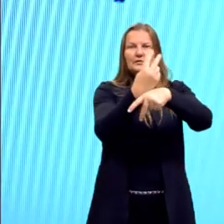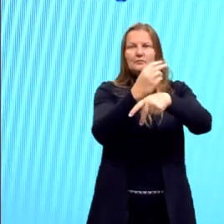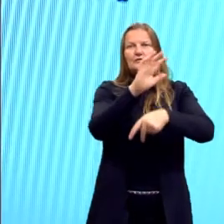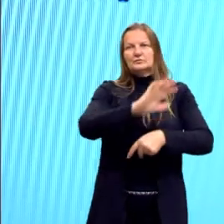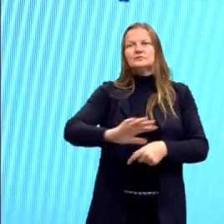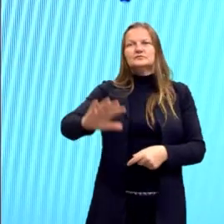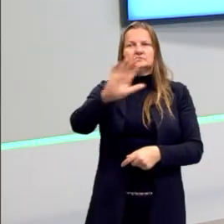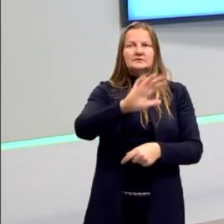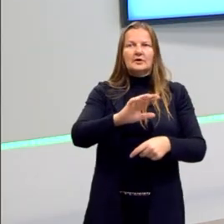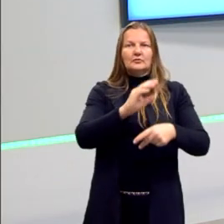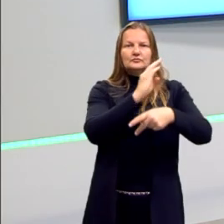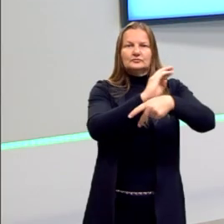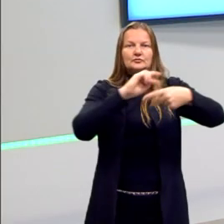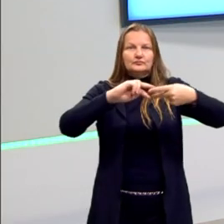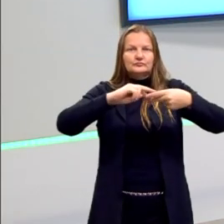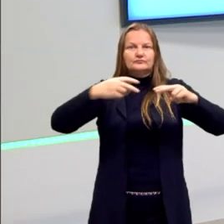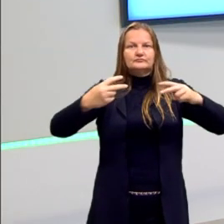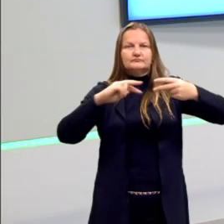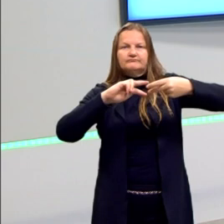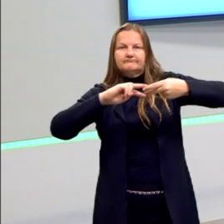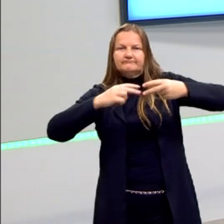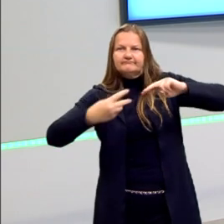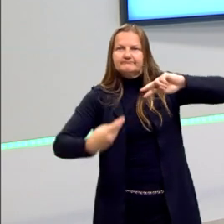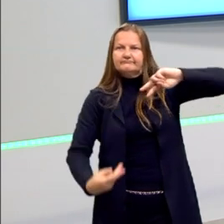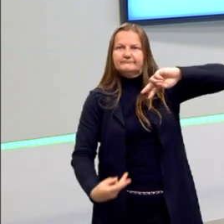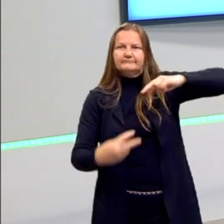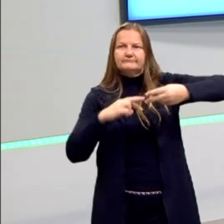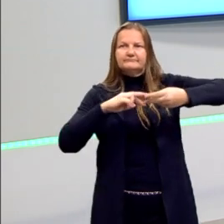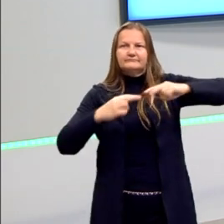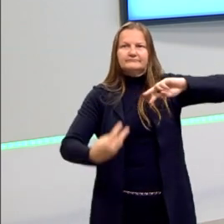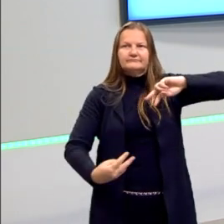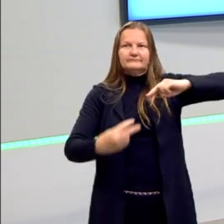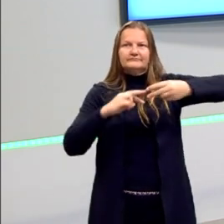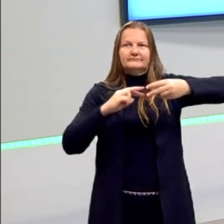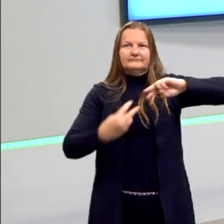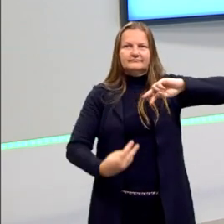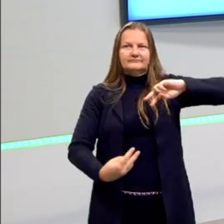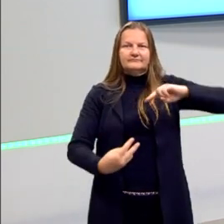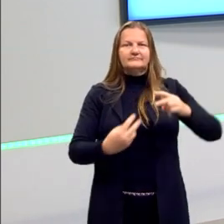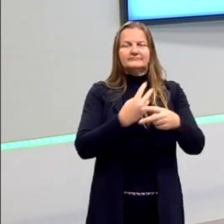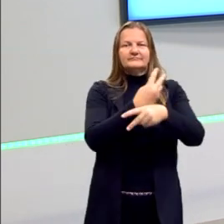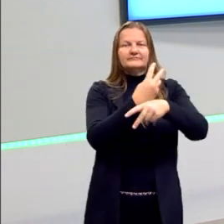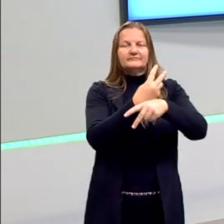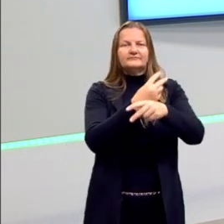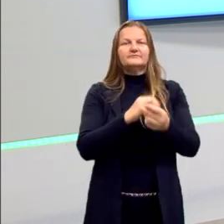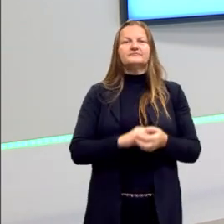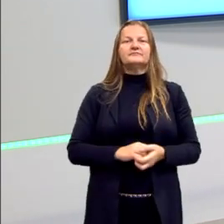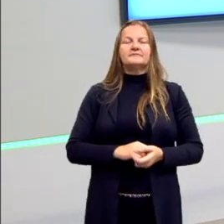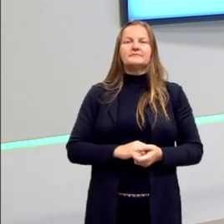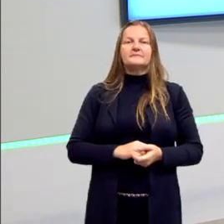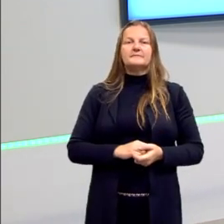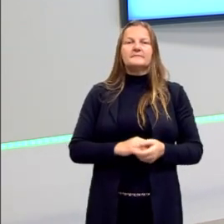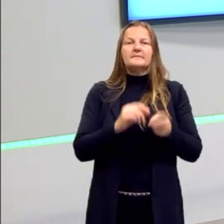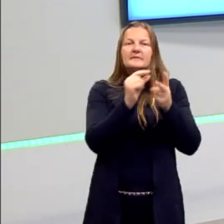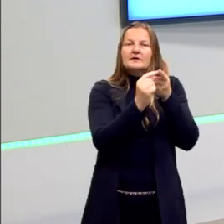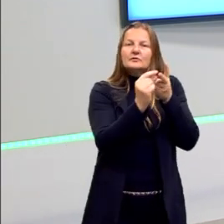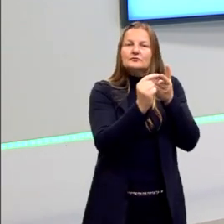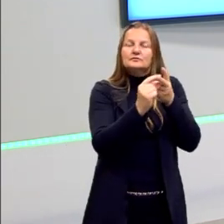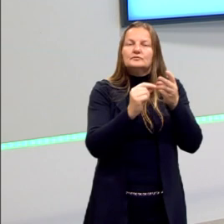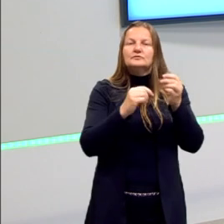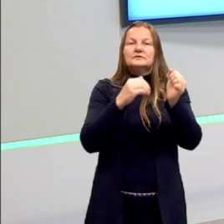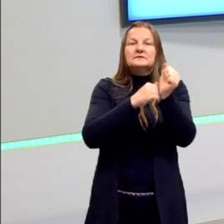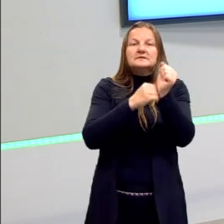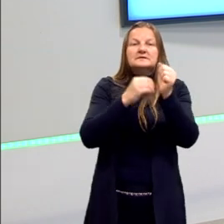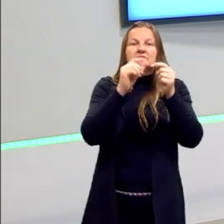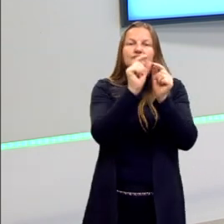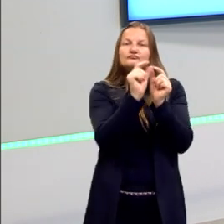que são cadeias de DNA espiraladas, bem espiraladinhas, as cromatinas, que carregam, então, as sequências